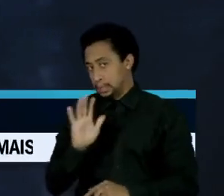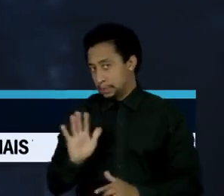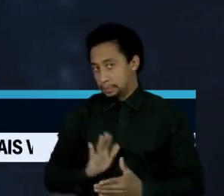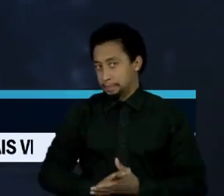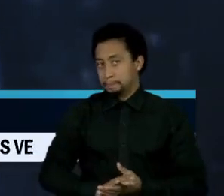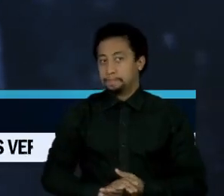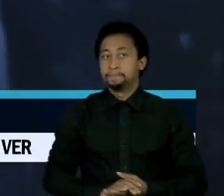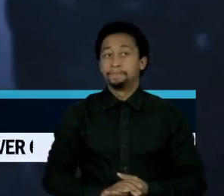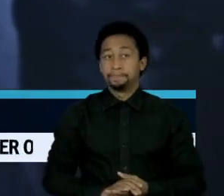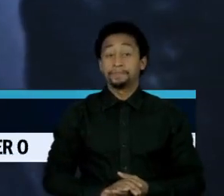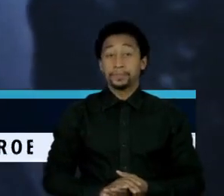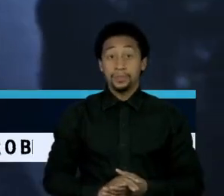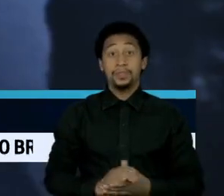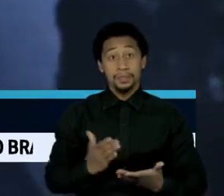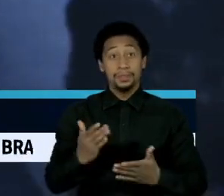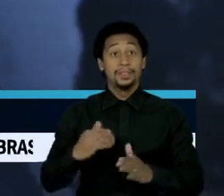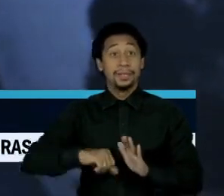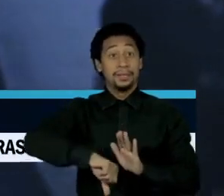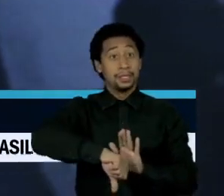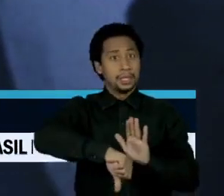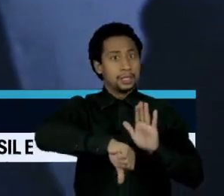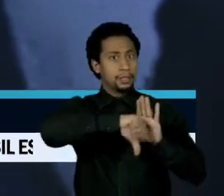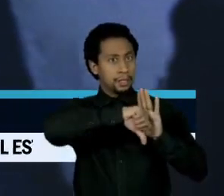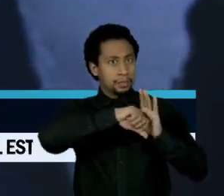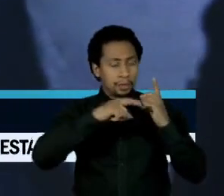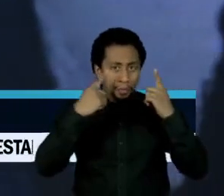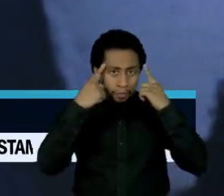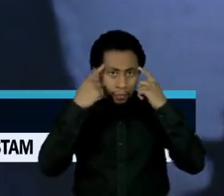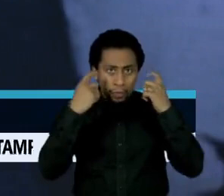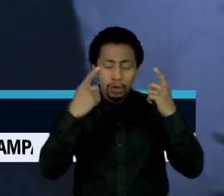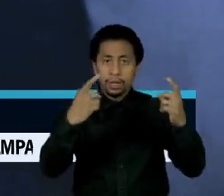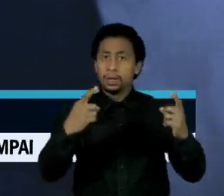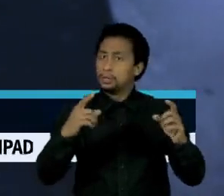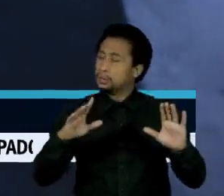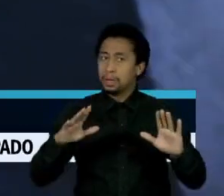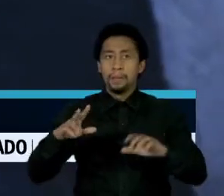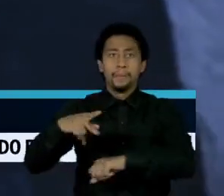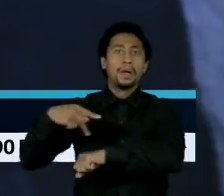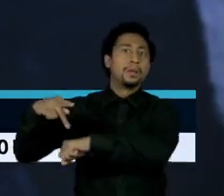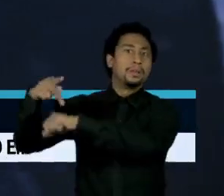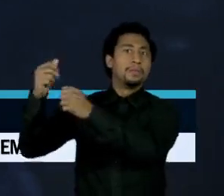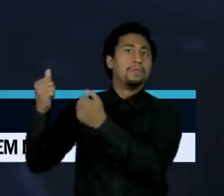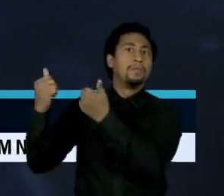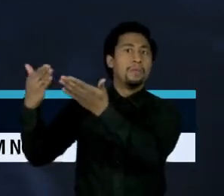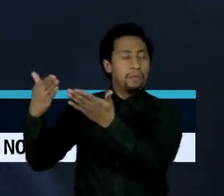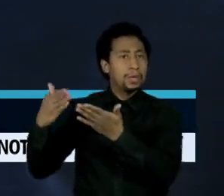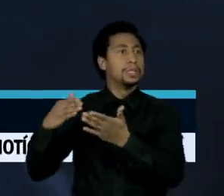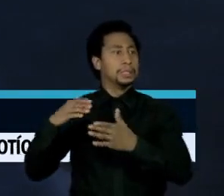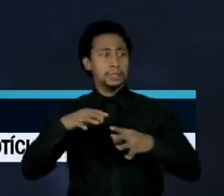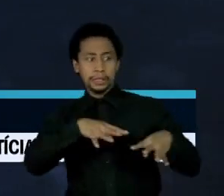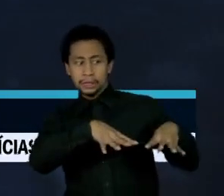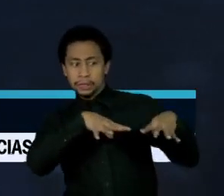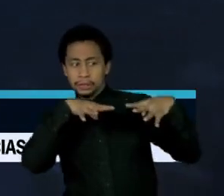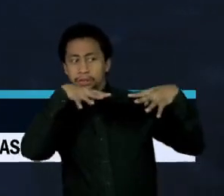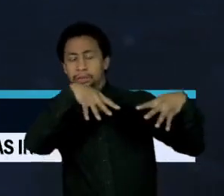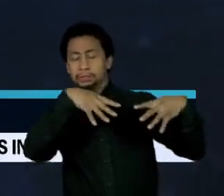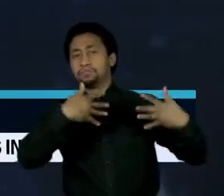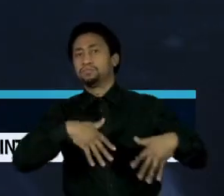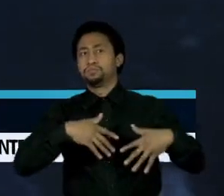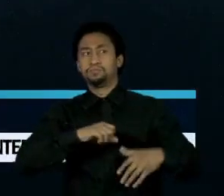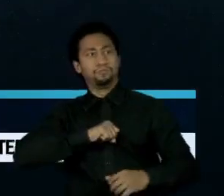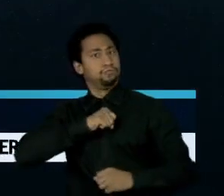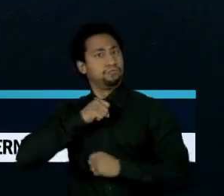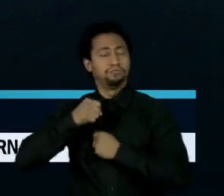O crime bárbaro gerou comoção, indignação e pedido de justiça de políticos, ministros e entidades da sociedade